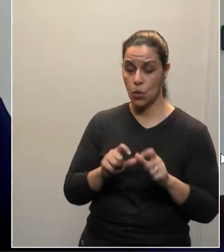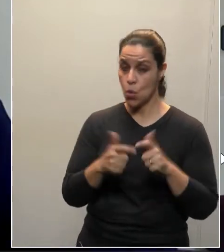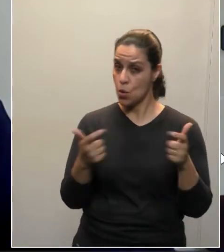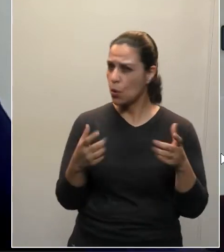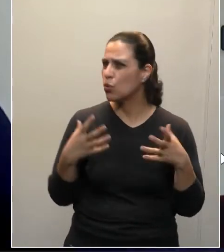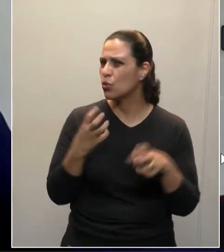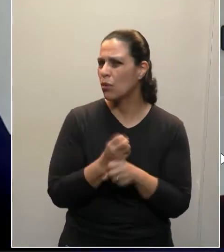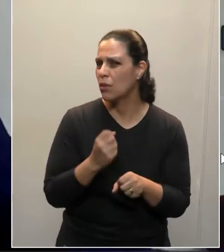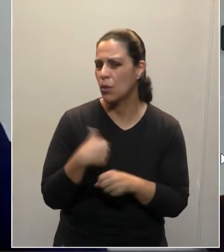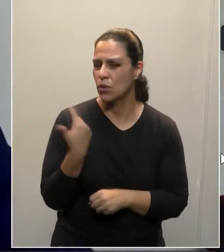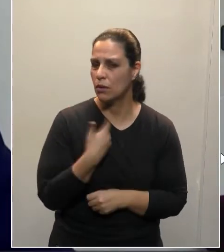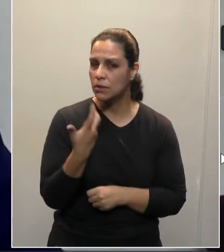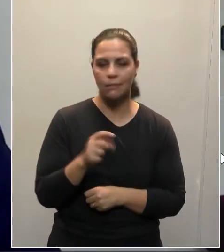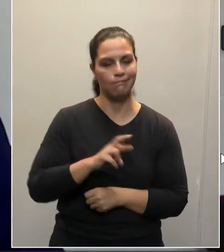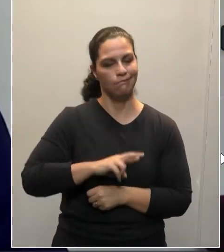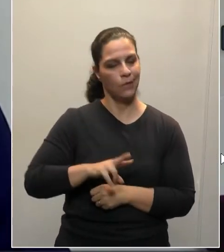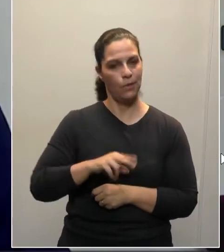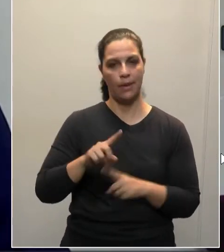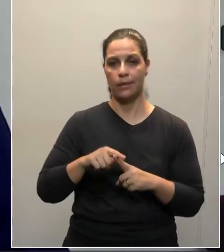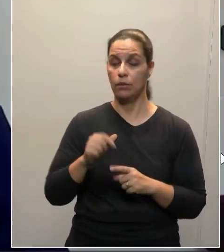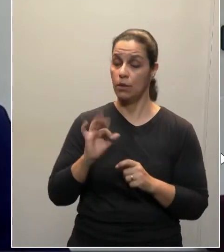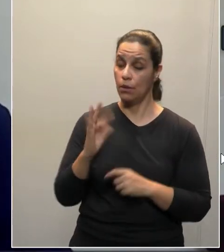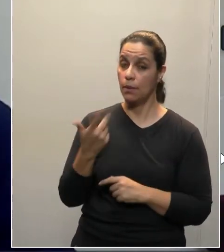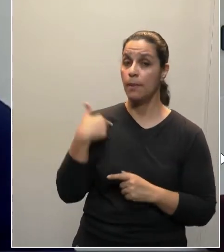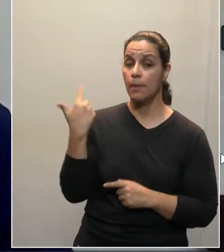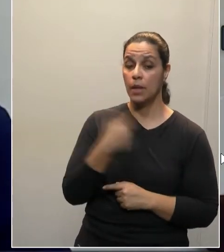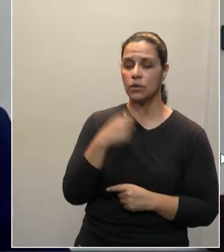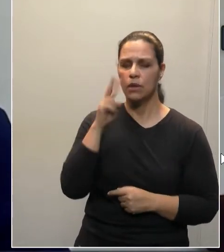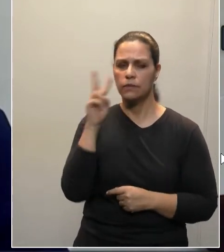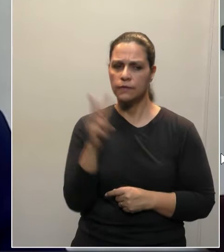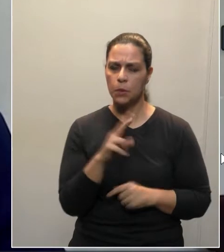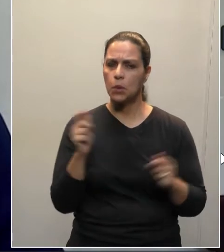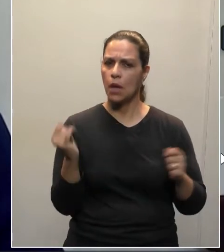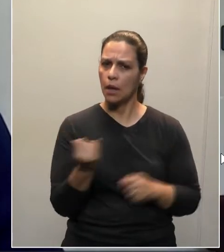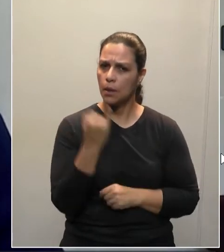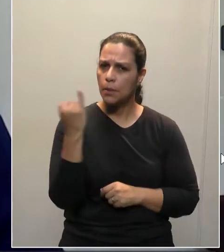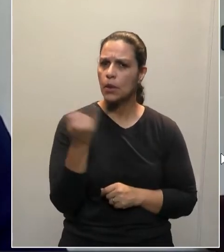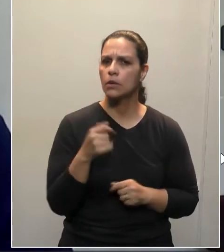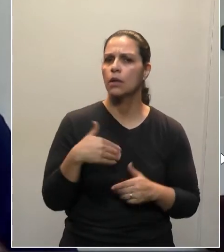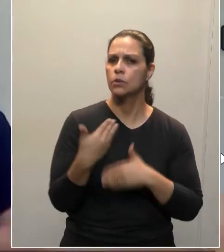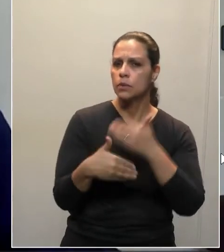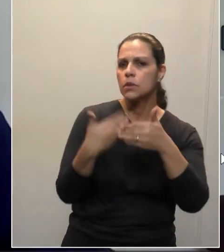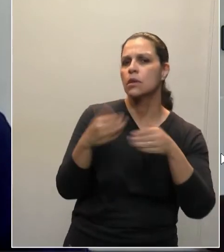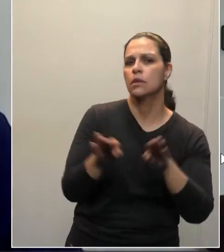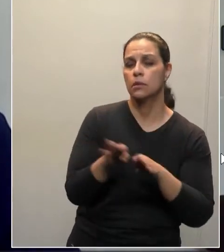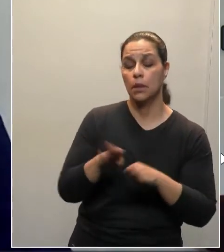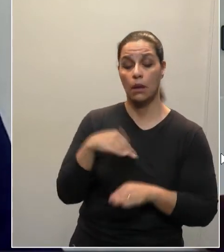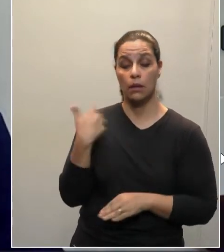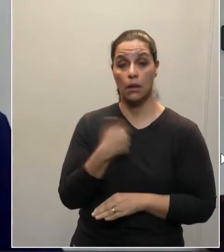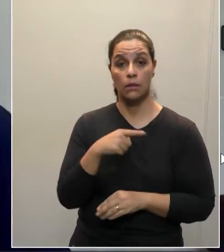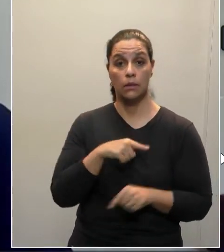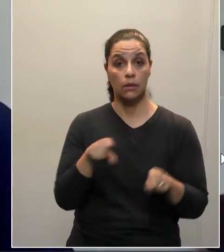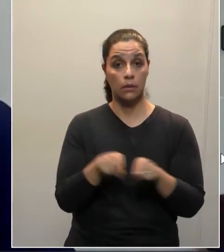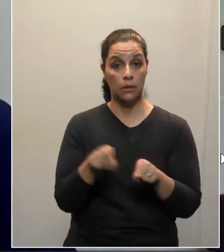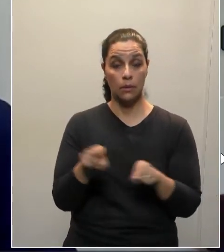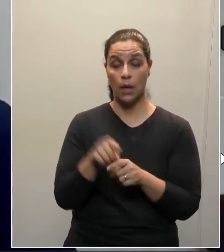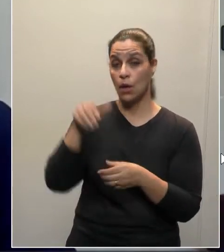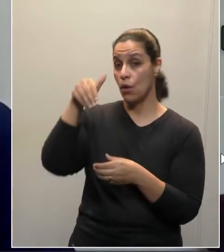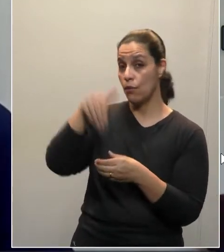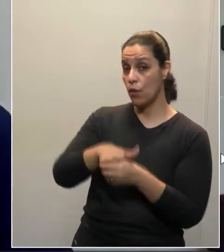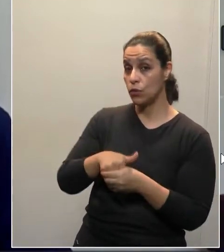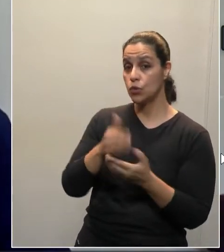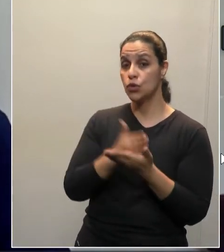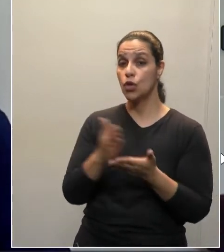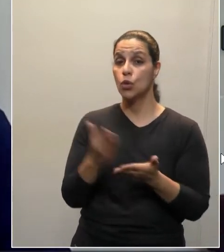crescimento que nós queríamos que acontecesse, mas houve um crescimento importante. E nós também tivemos a eleição de vários